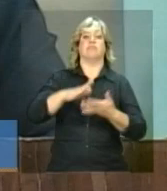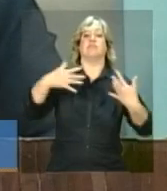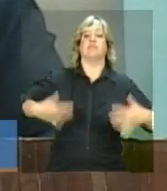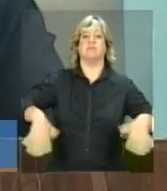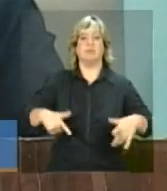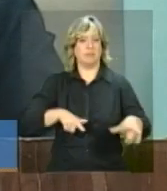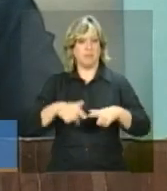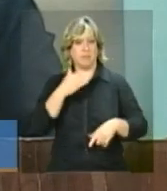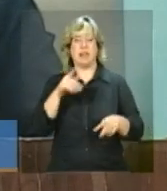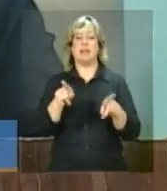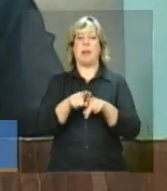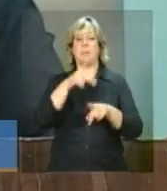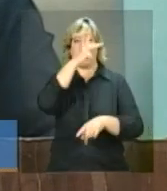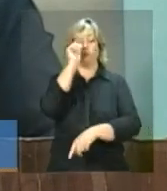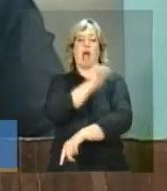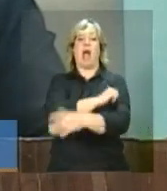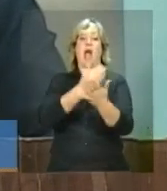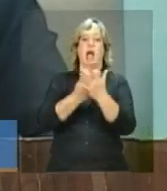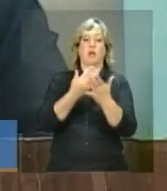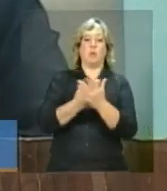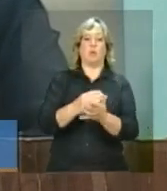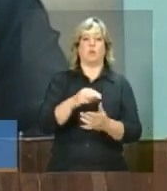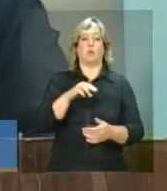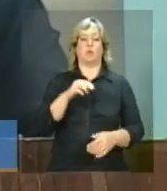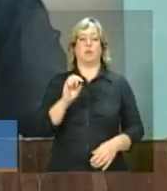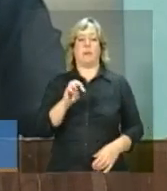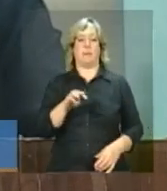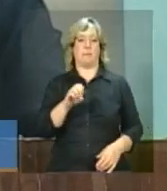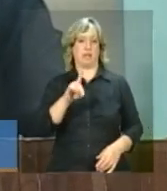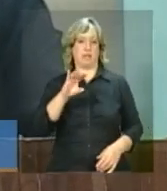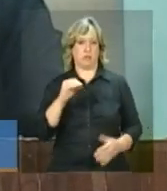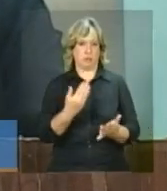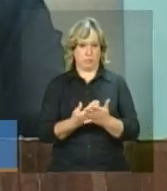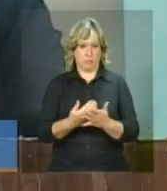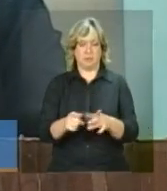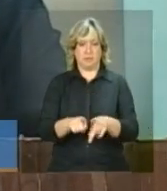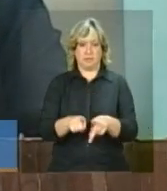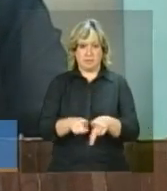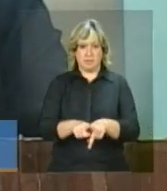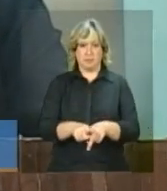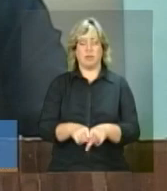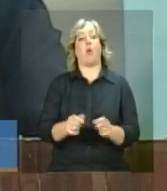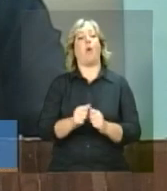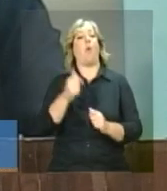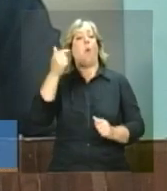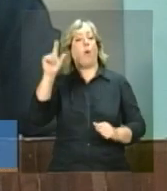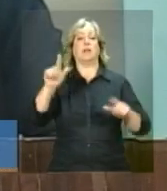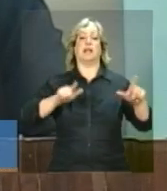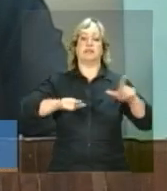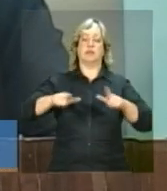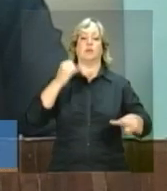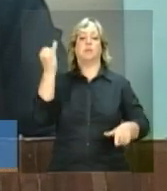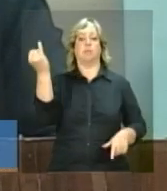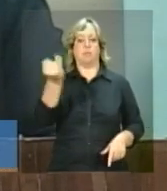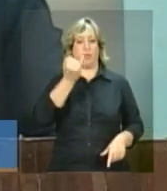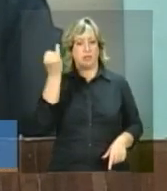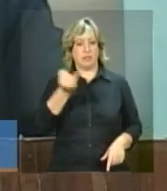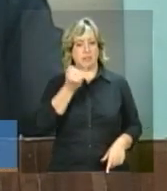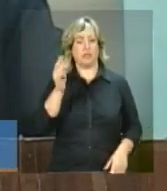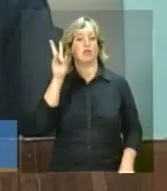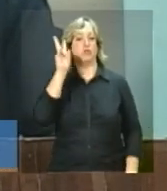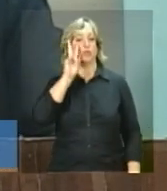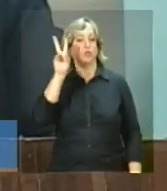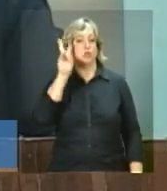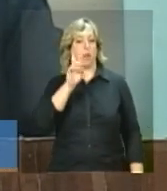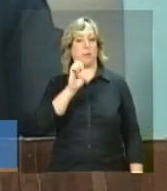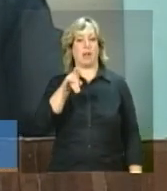também estudantes do ensino médio. Outra ação importante e também referente ao